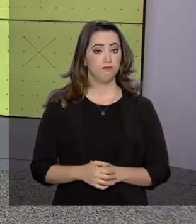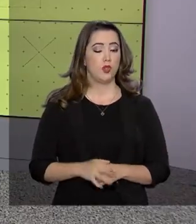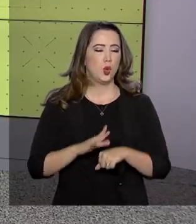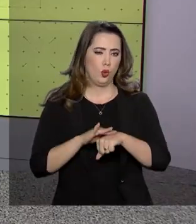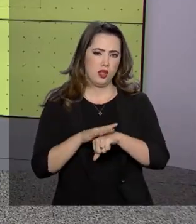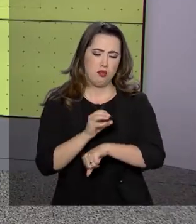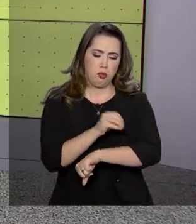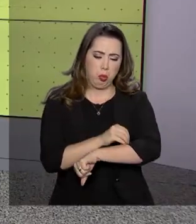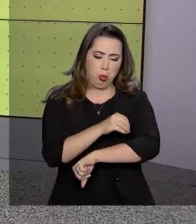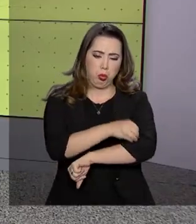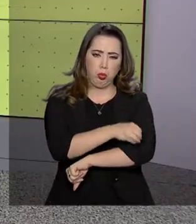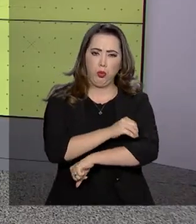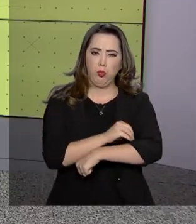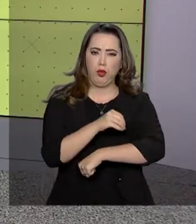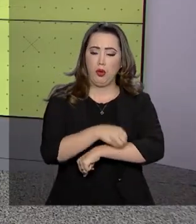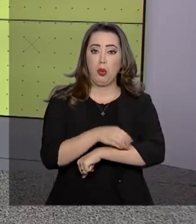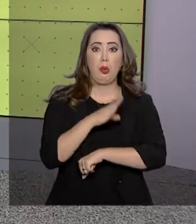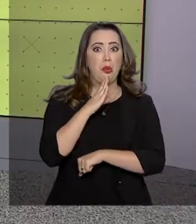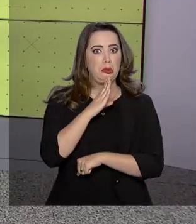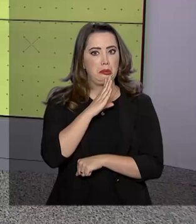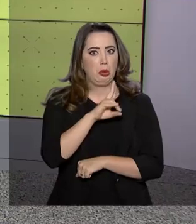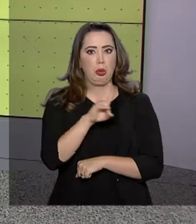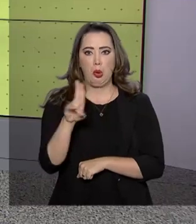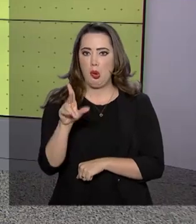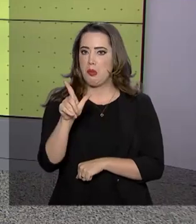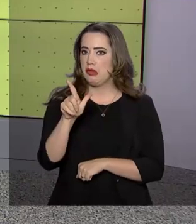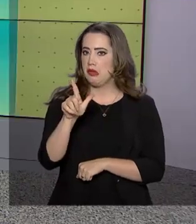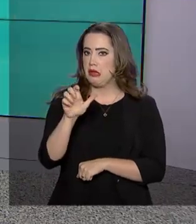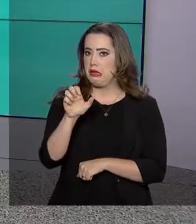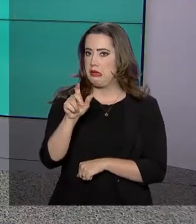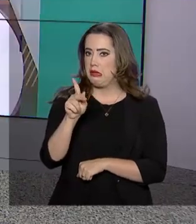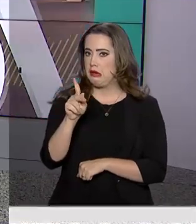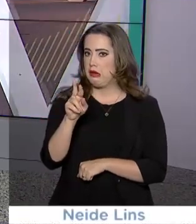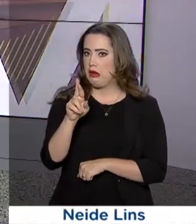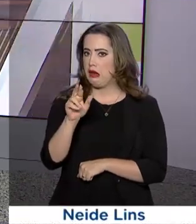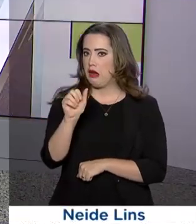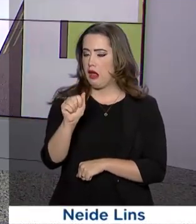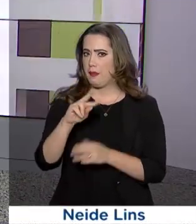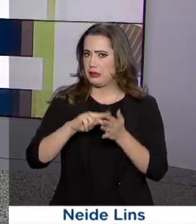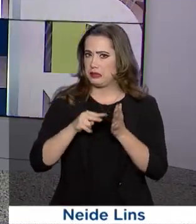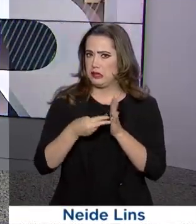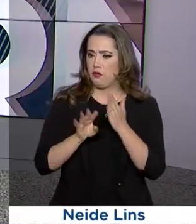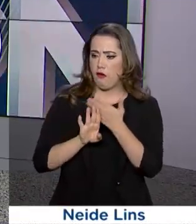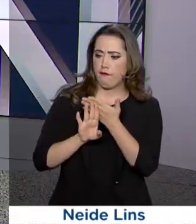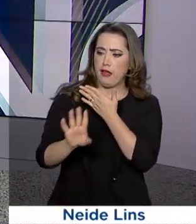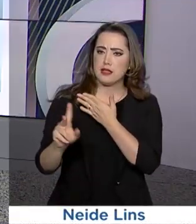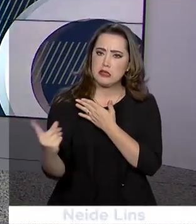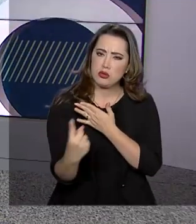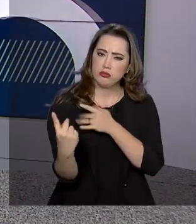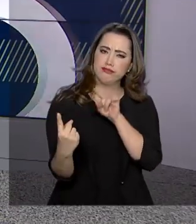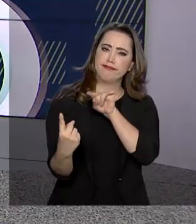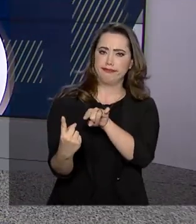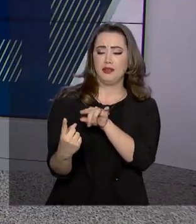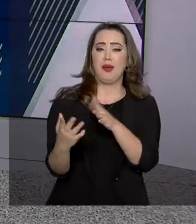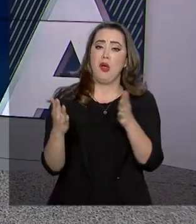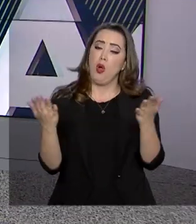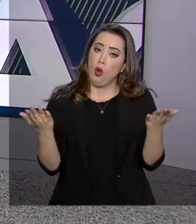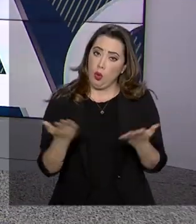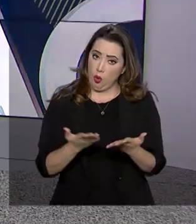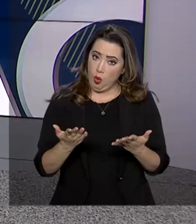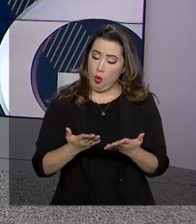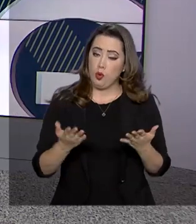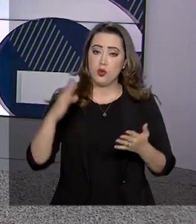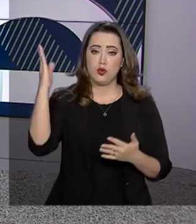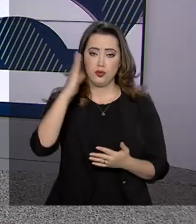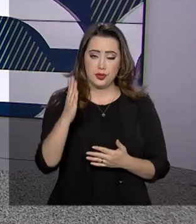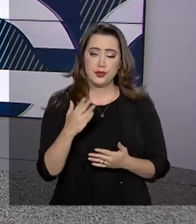Ranceníase, mais conhecida como lepra, essa doença chegou a ser símbolo de isolamento. Ainda hoje o Brasil ocupa a segunda posição no ranking